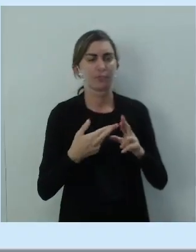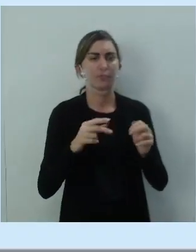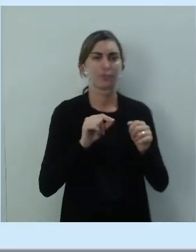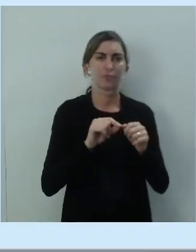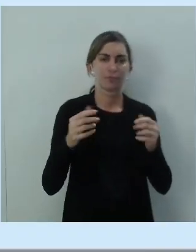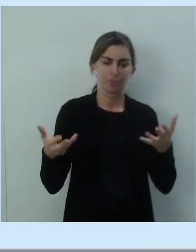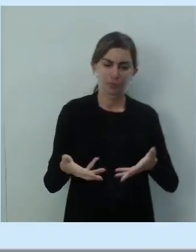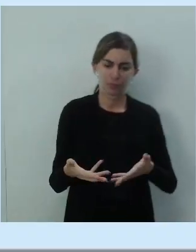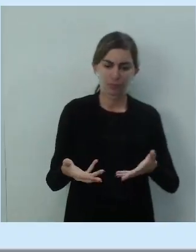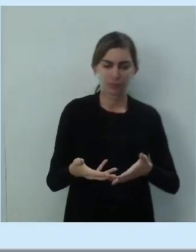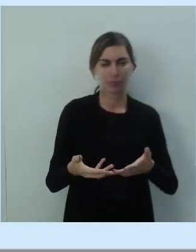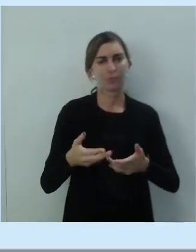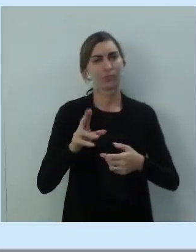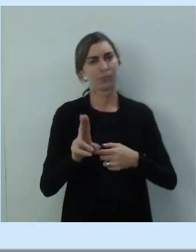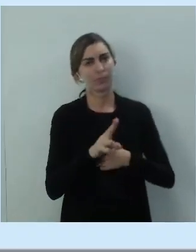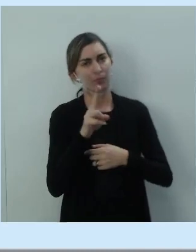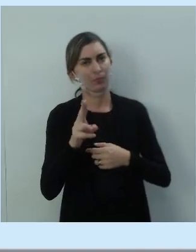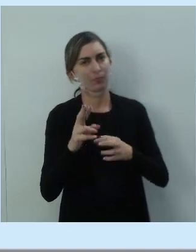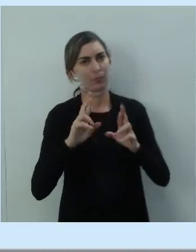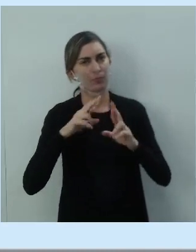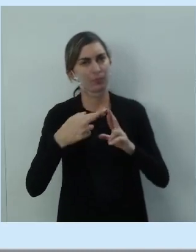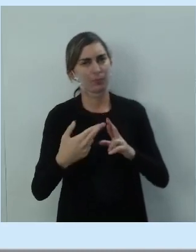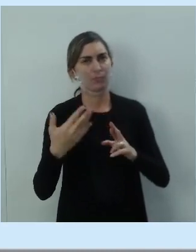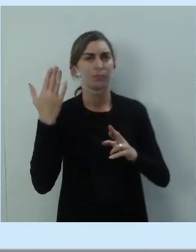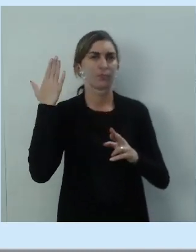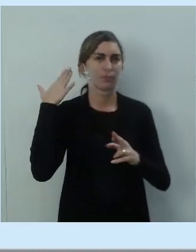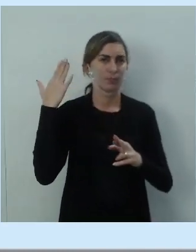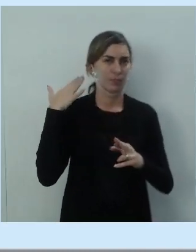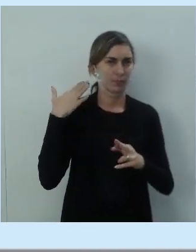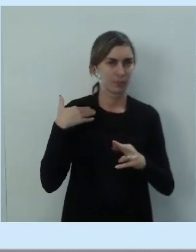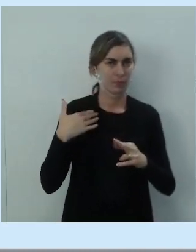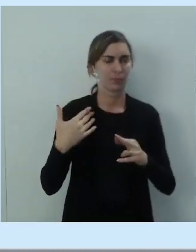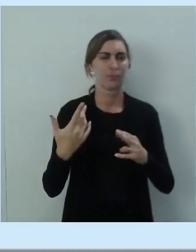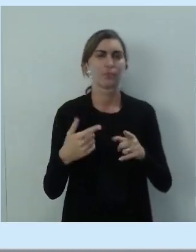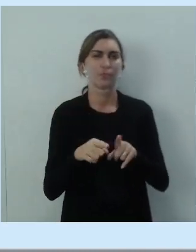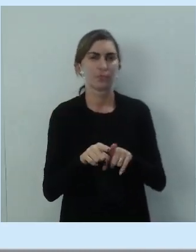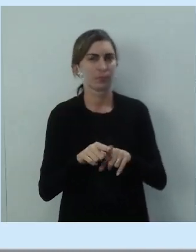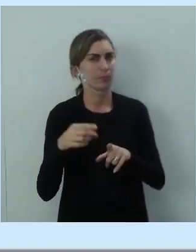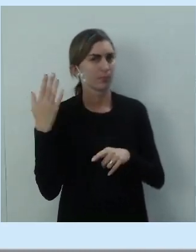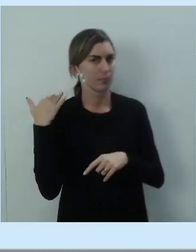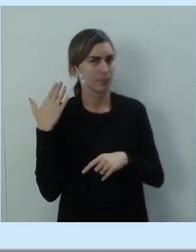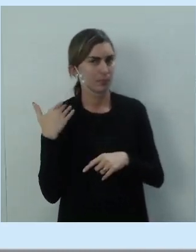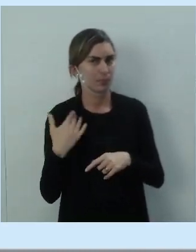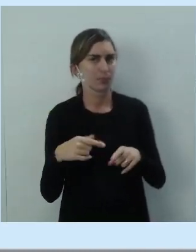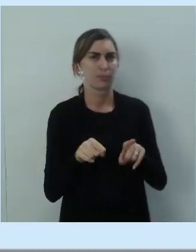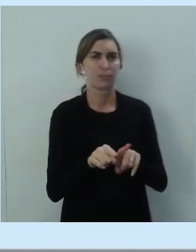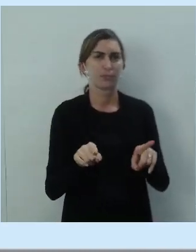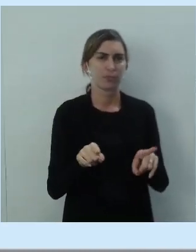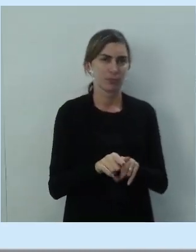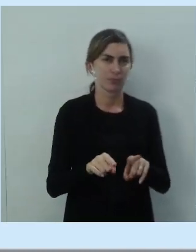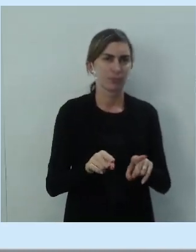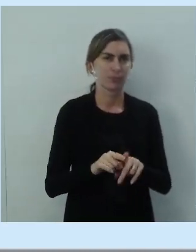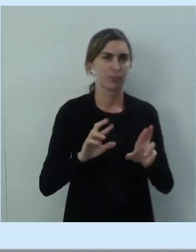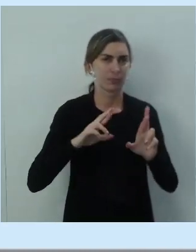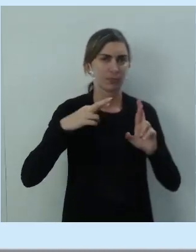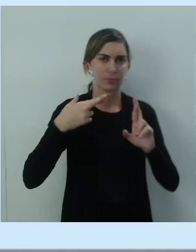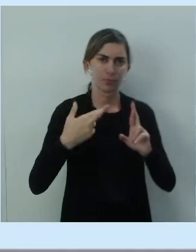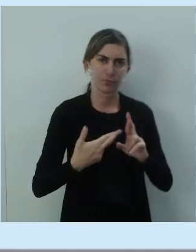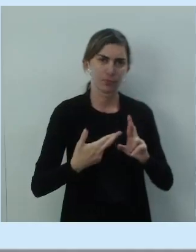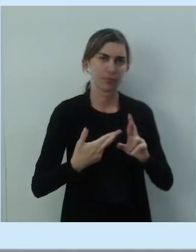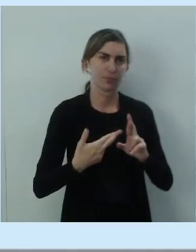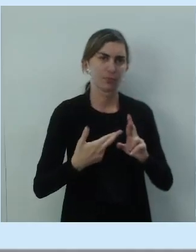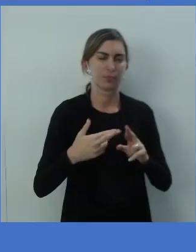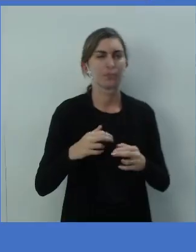utilizando o Can. E referências, situações e possibilidades também passadas aí, utilizando o